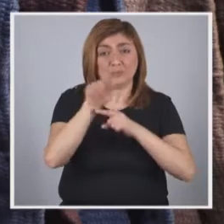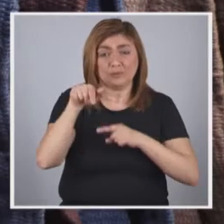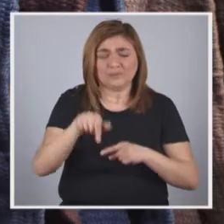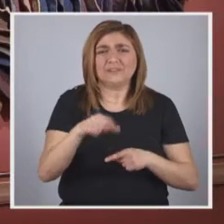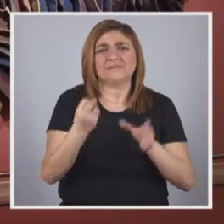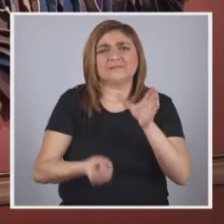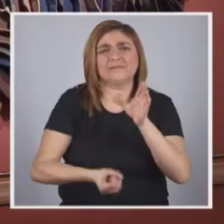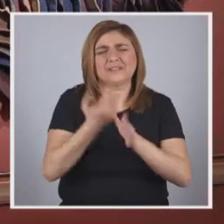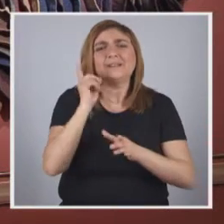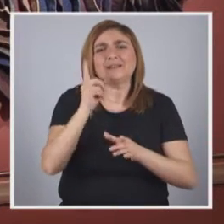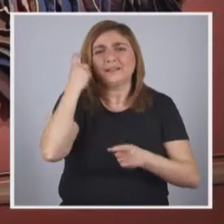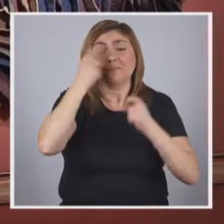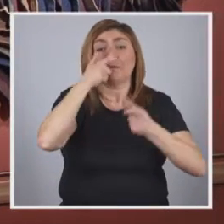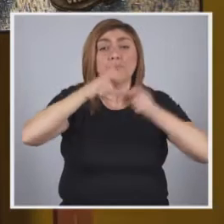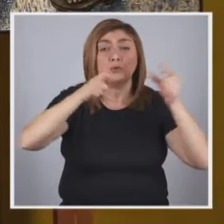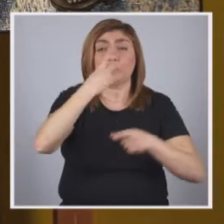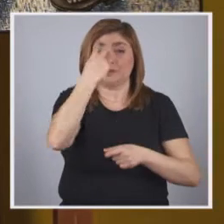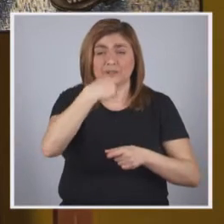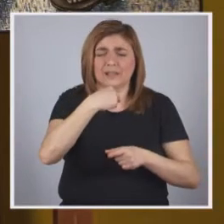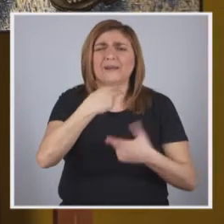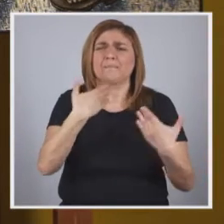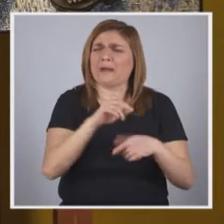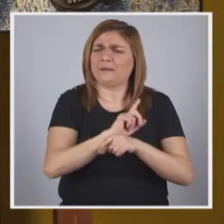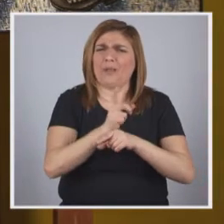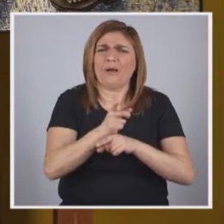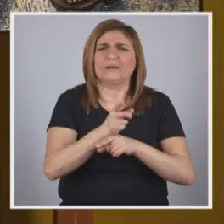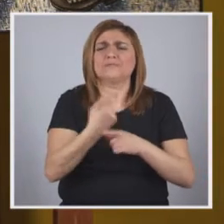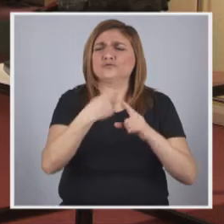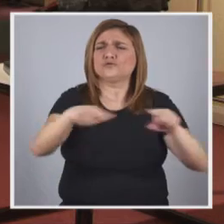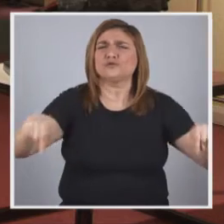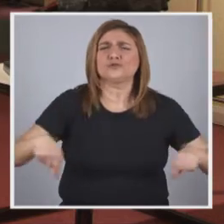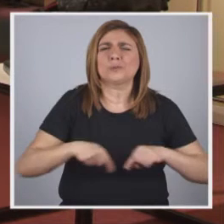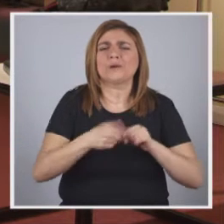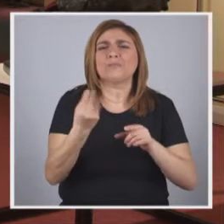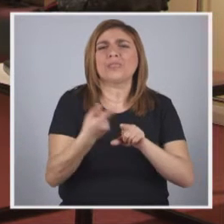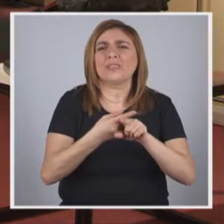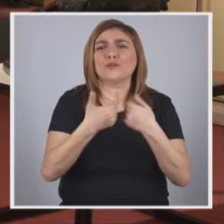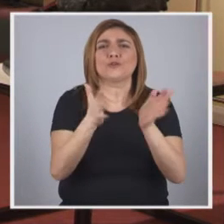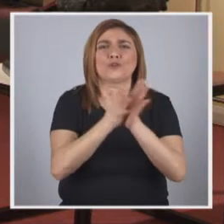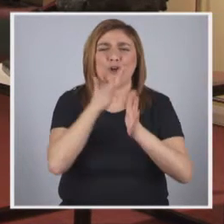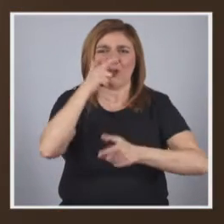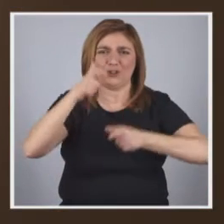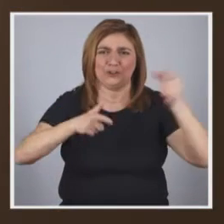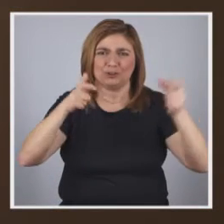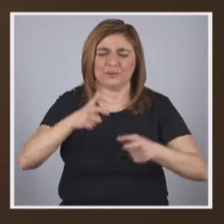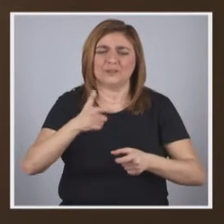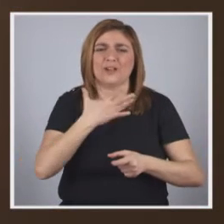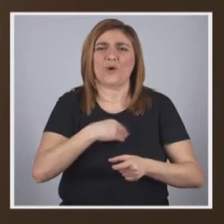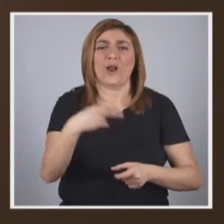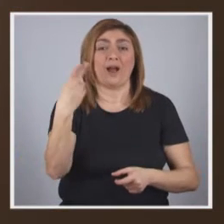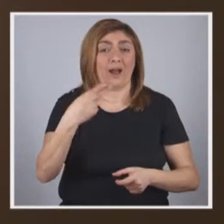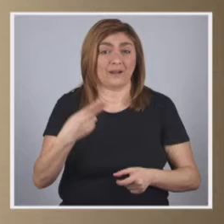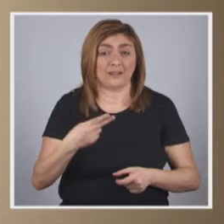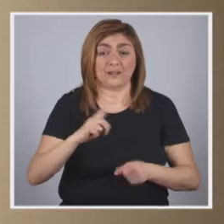Tiflológico foi criado a pensar nas pessoas cegas, mas depressa se tornou num espaço apelativo para todos os públicos e apreciadores de